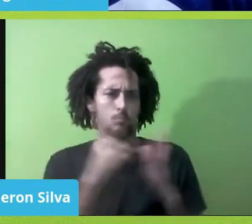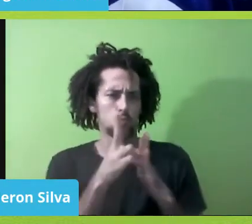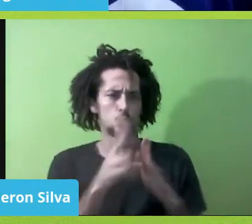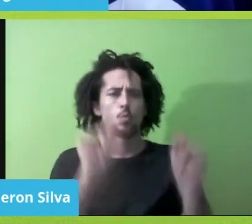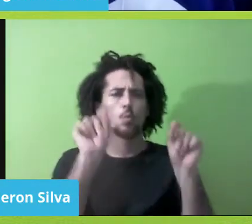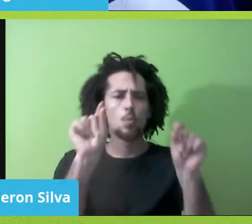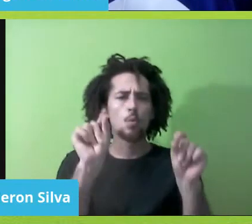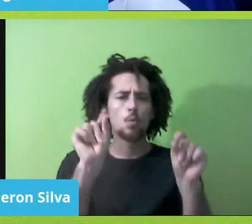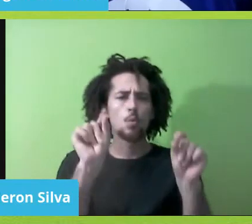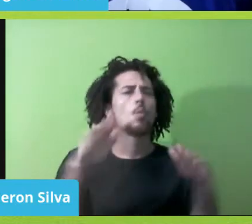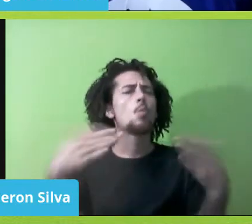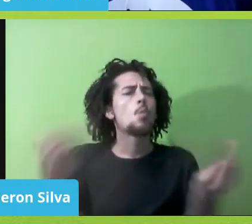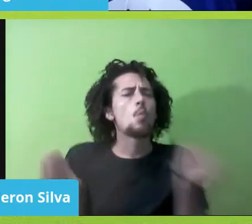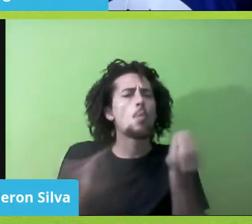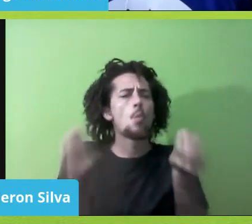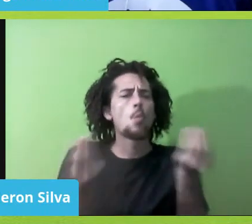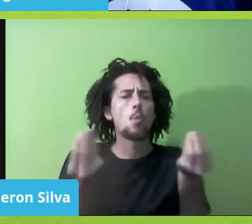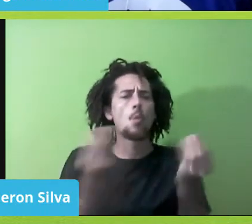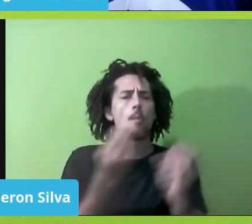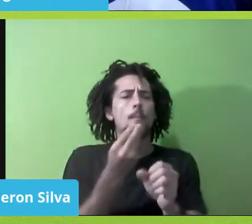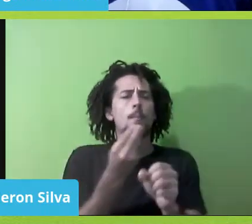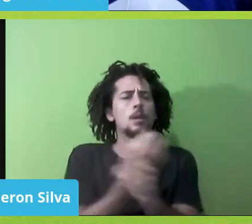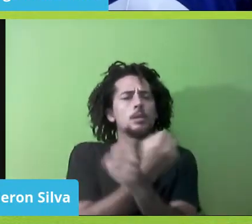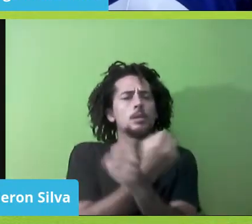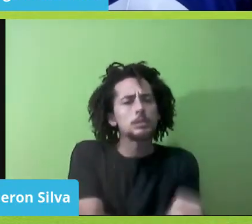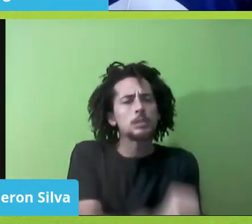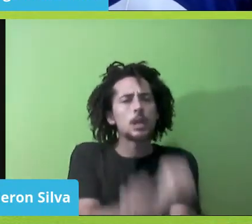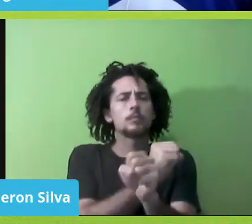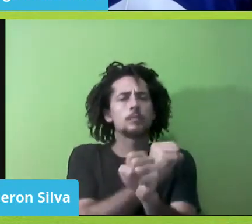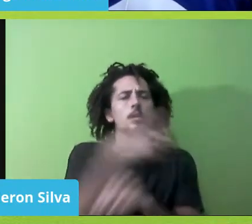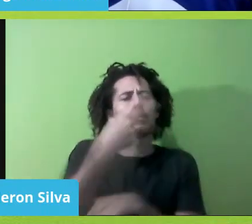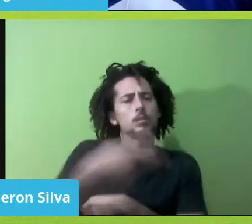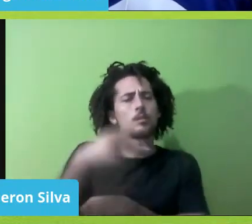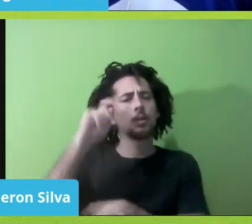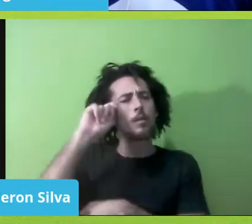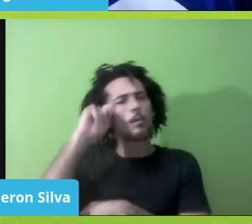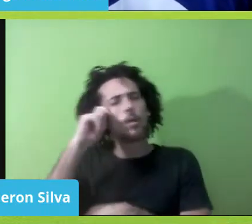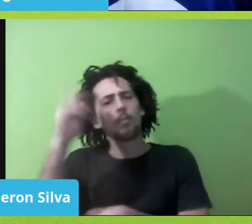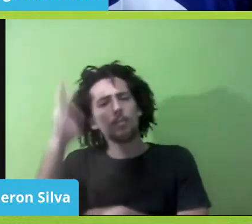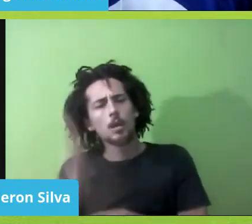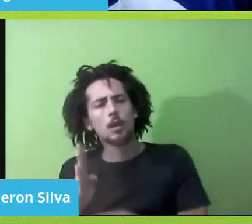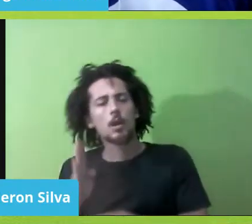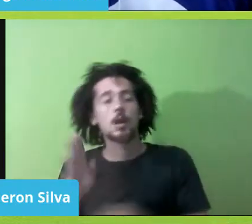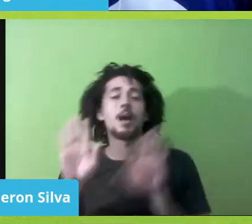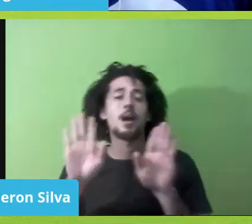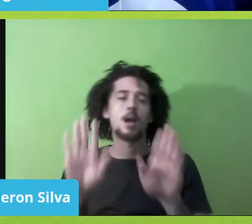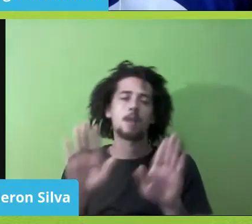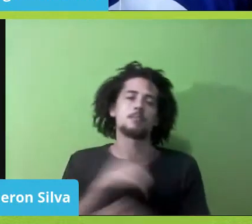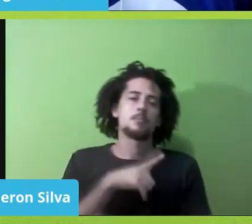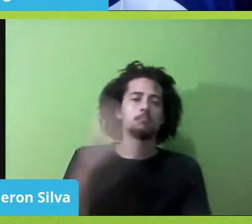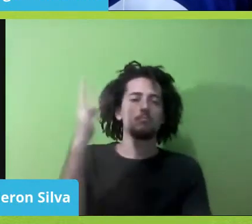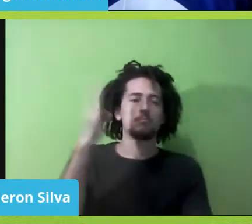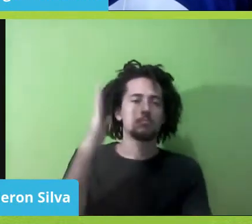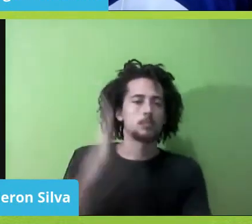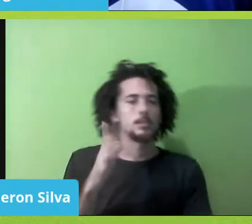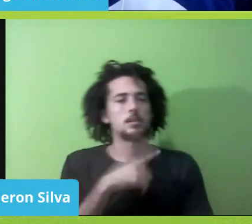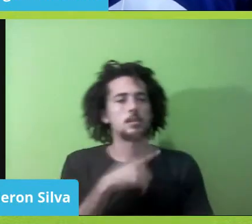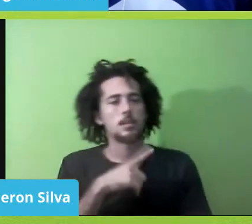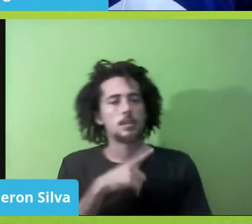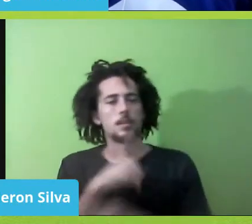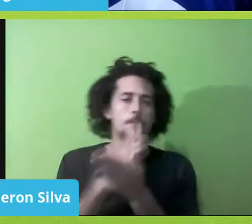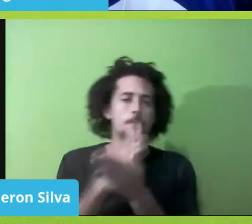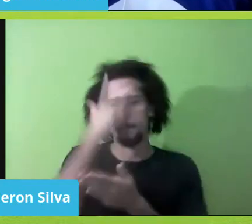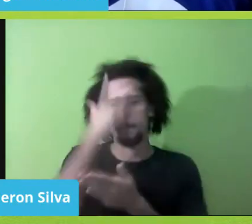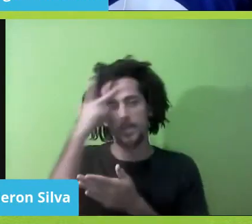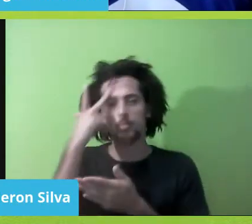escravidão? Ah, no Brasil, o Brasil foi muito bacana, né, era muito, é, todo mundo se tratava muito bem,